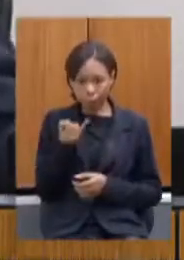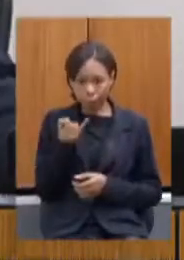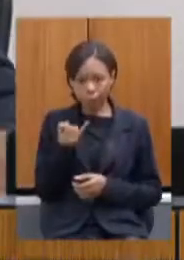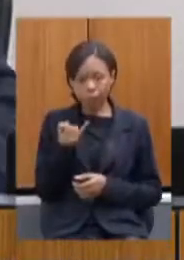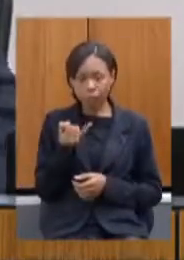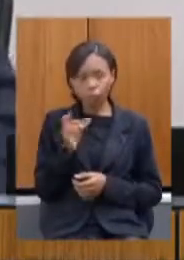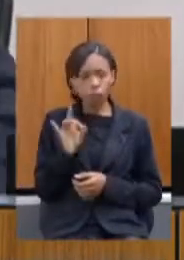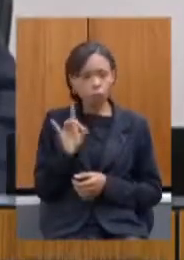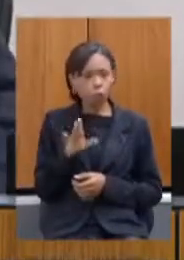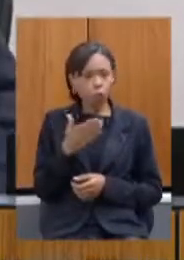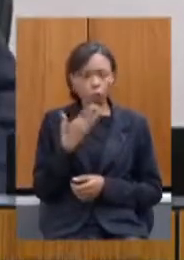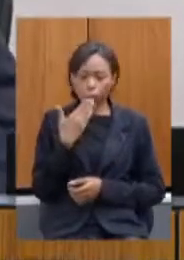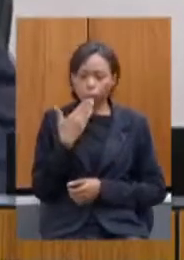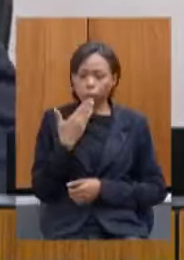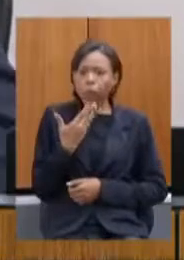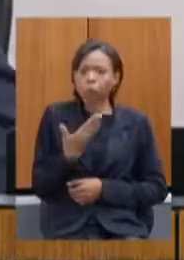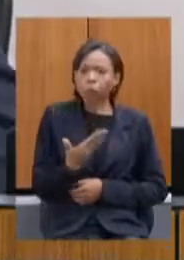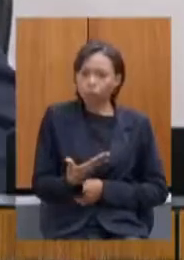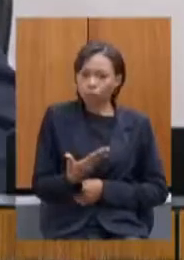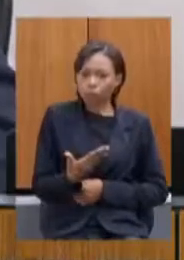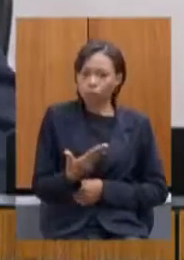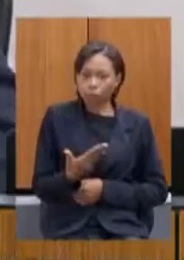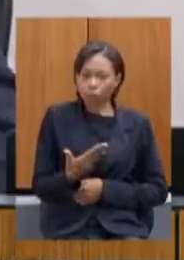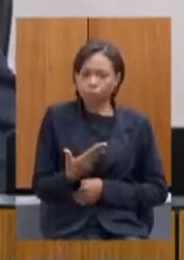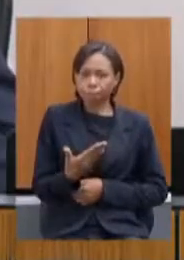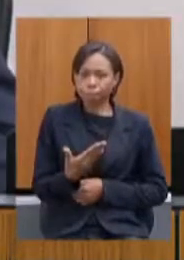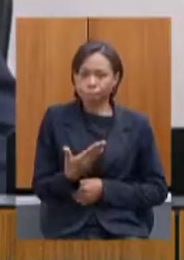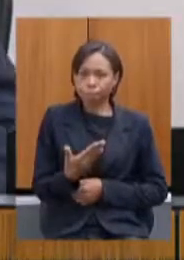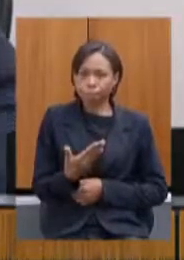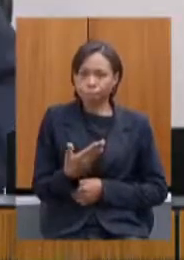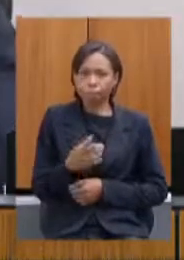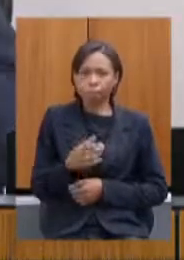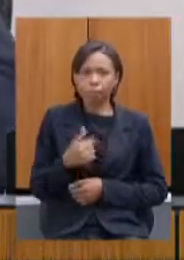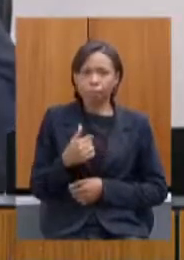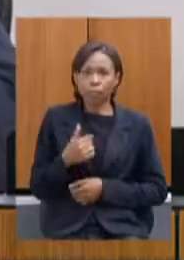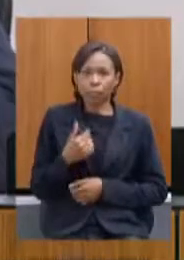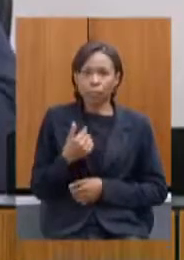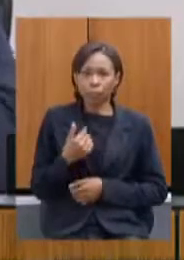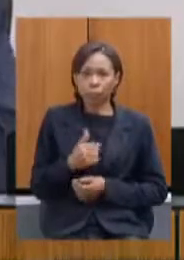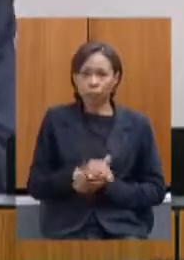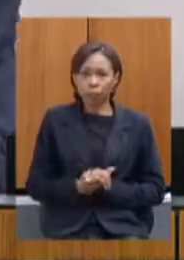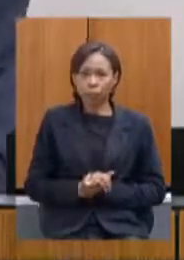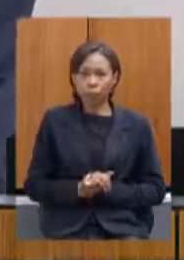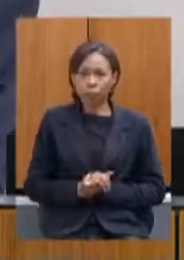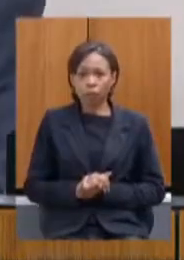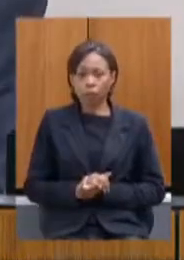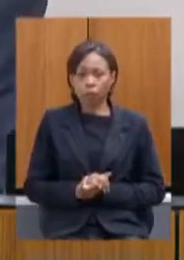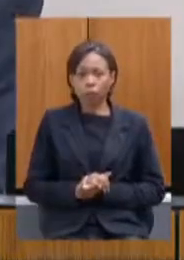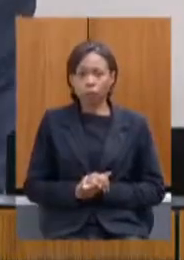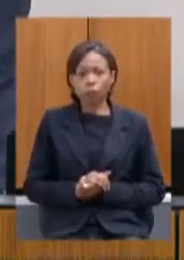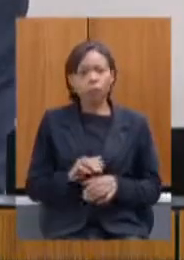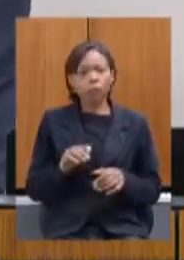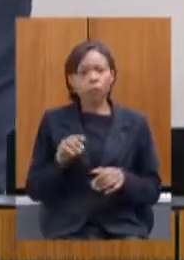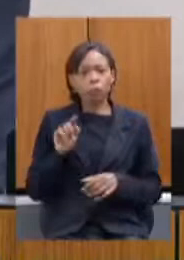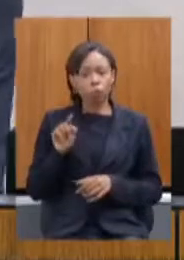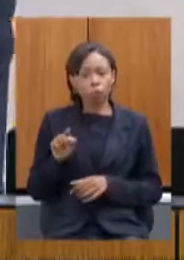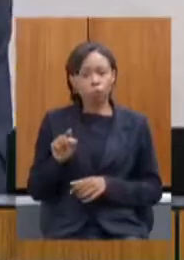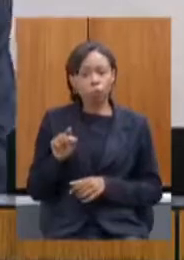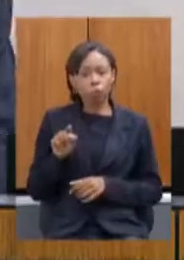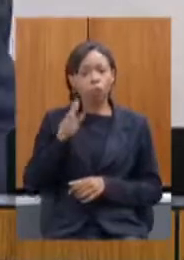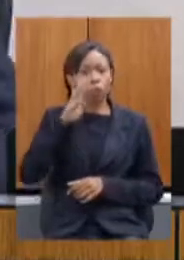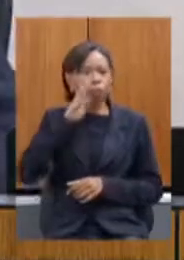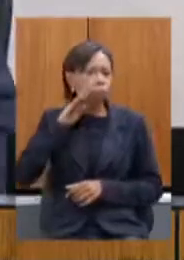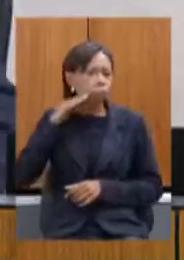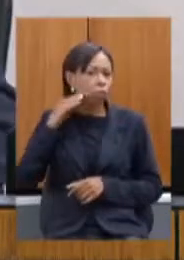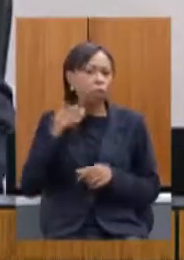solicitação aqui desse deputado com certeza também da deputada Beatriz da